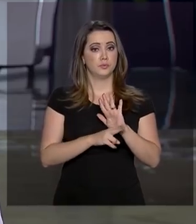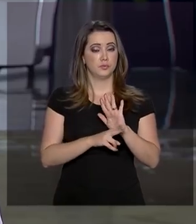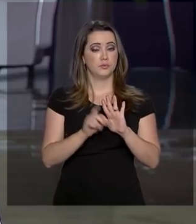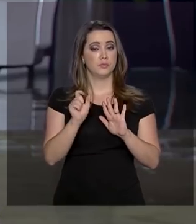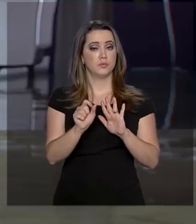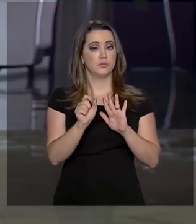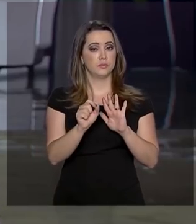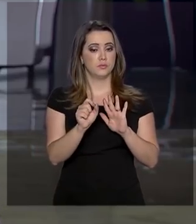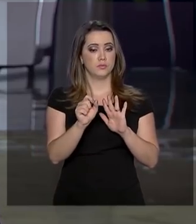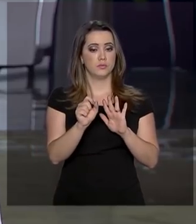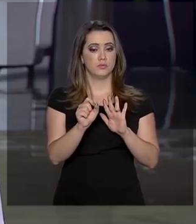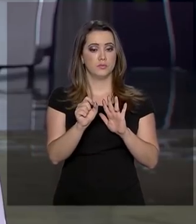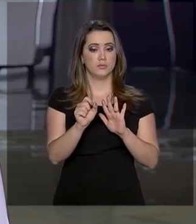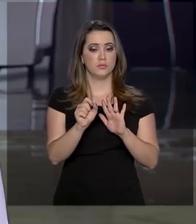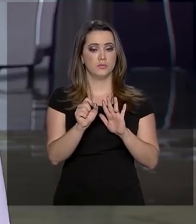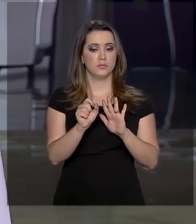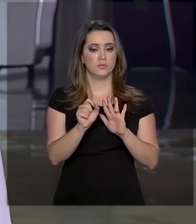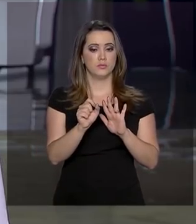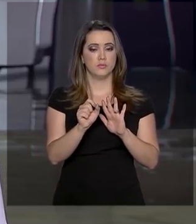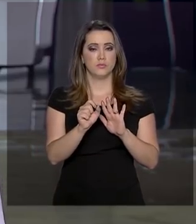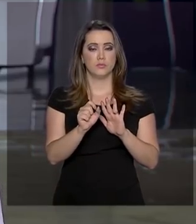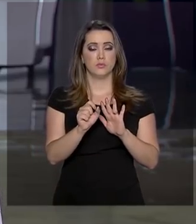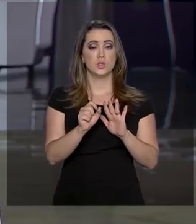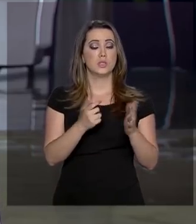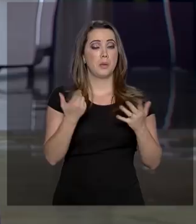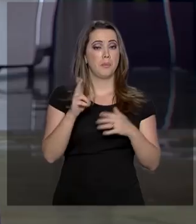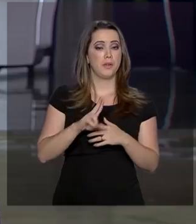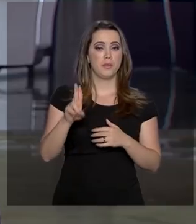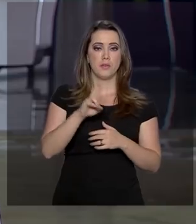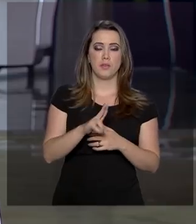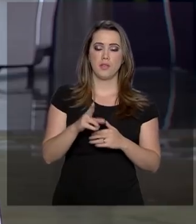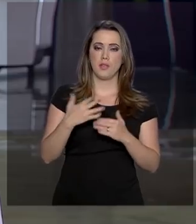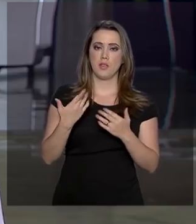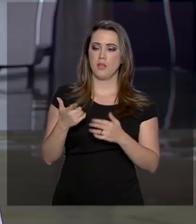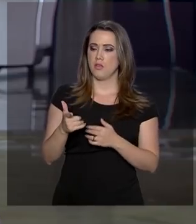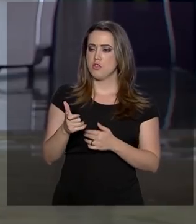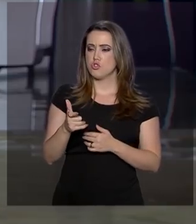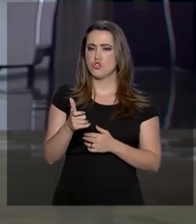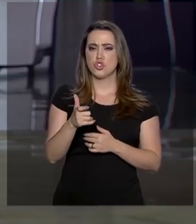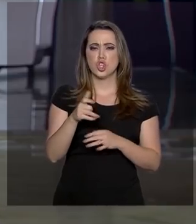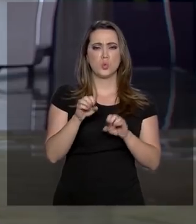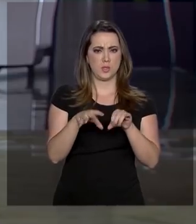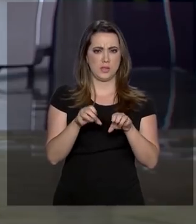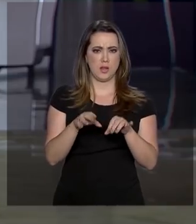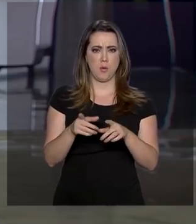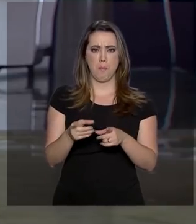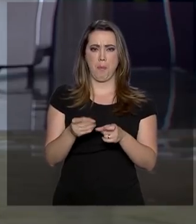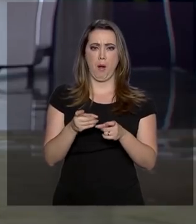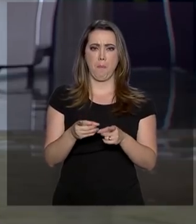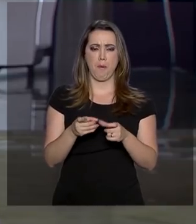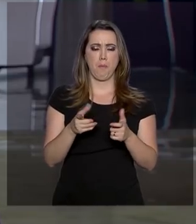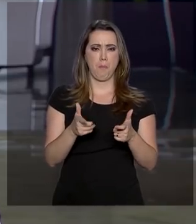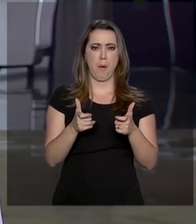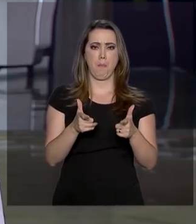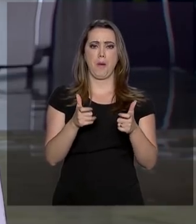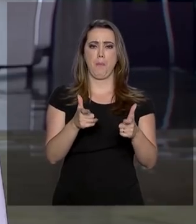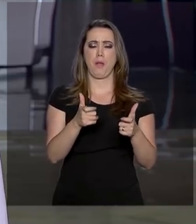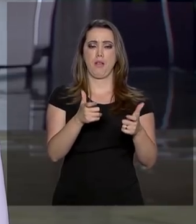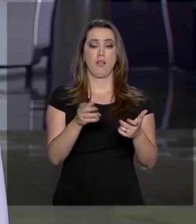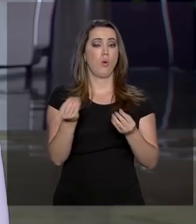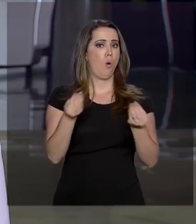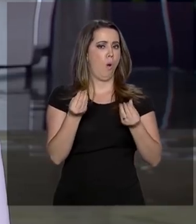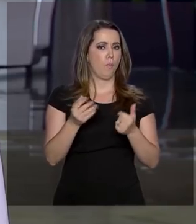a prática de tiros para menores de idade. Agora, segundo esse novo decreto, só podem